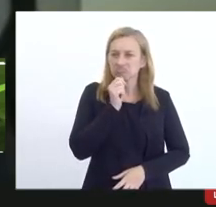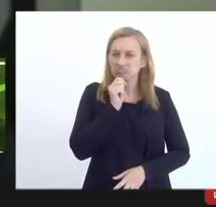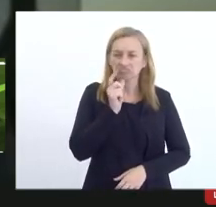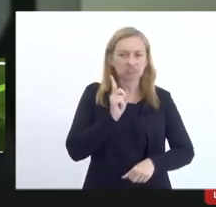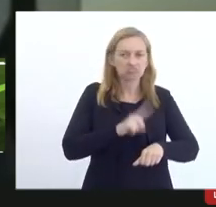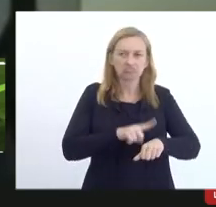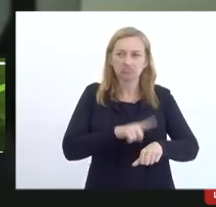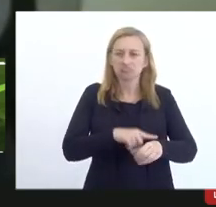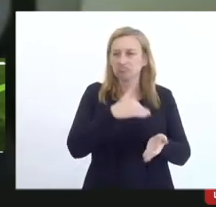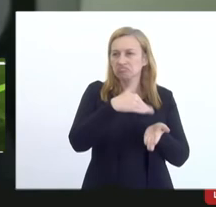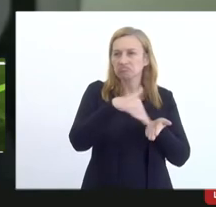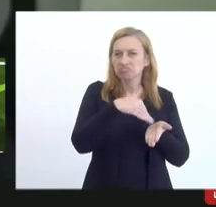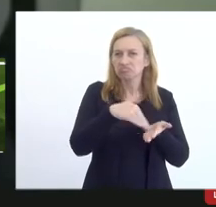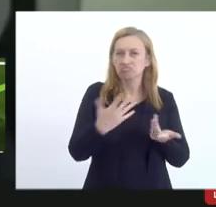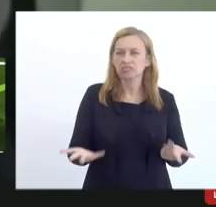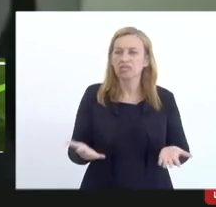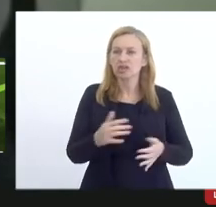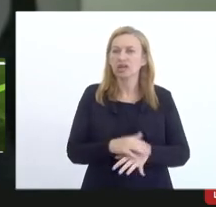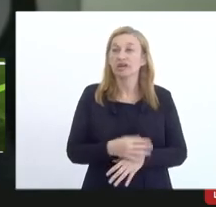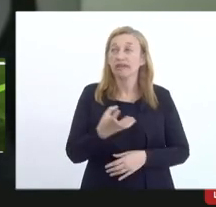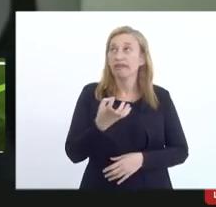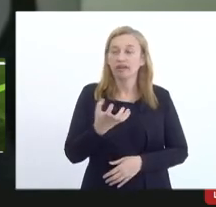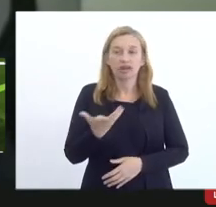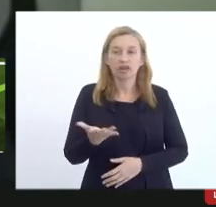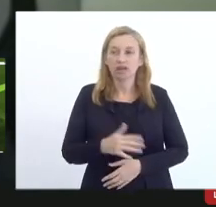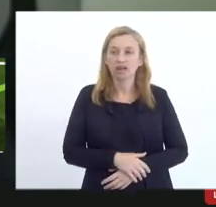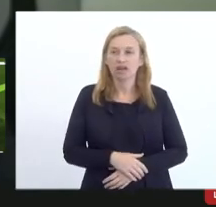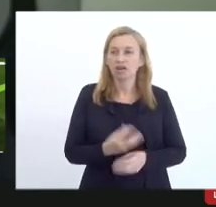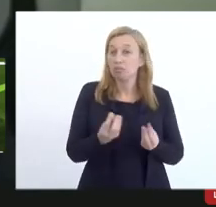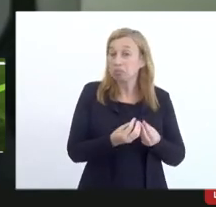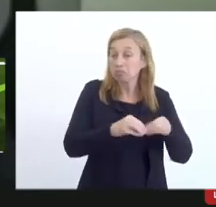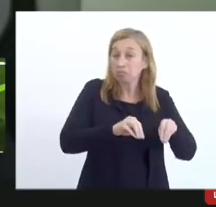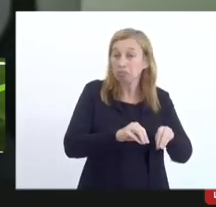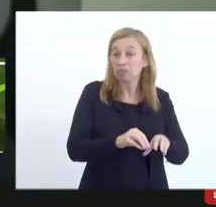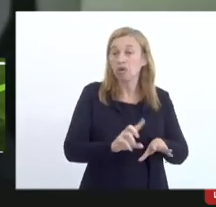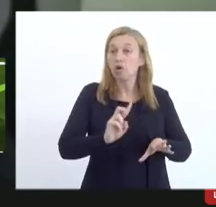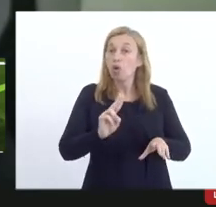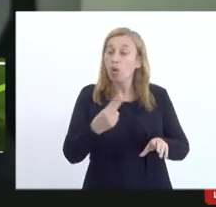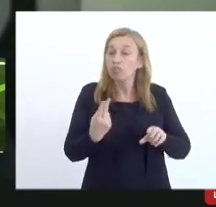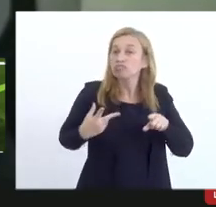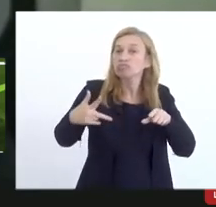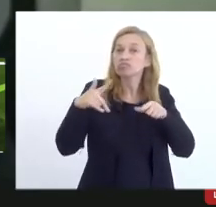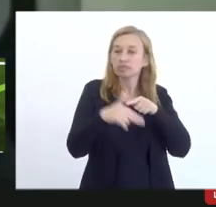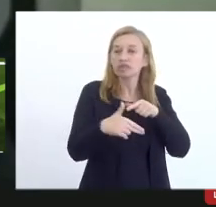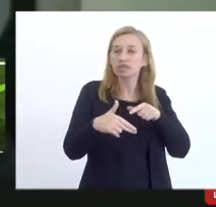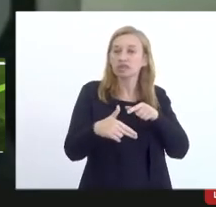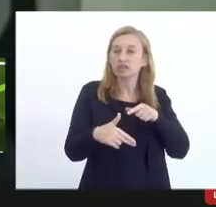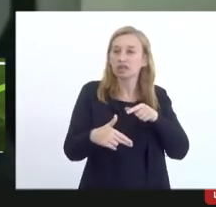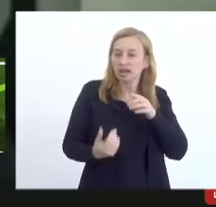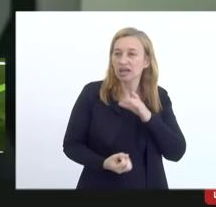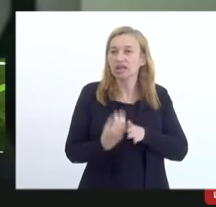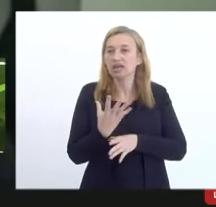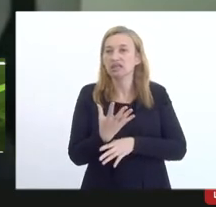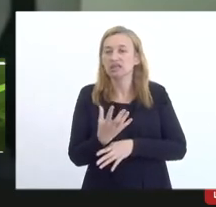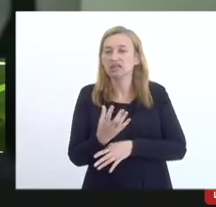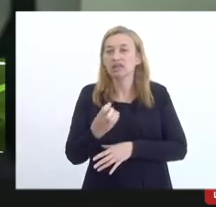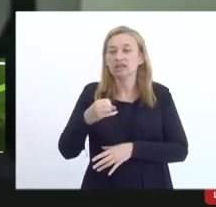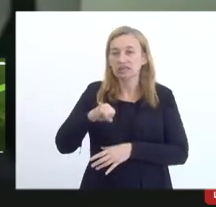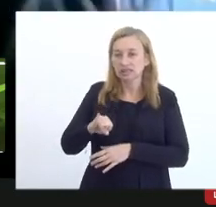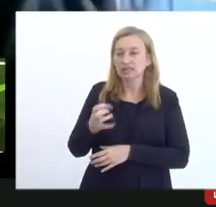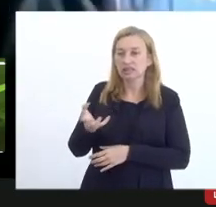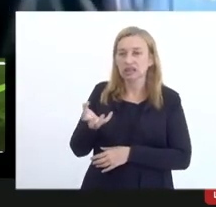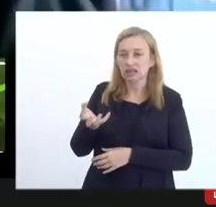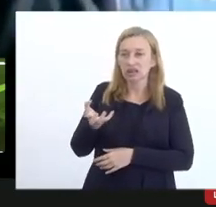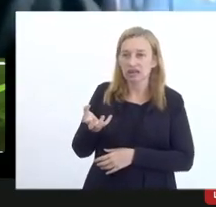momento a secretaria querendo prejudicar ou impedir a produção. E se isso requer